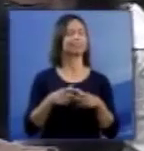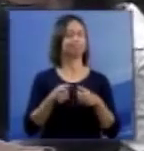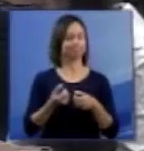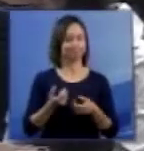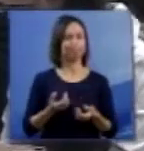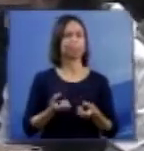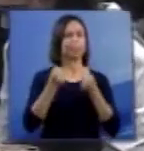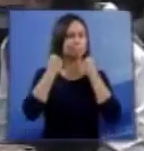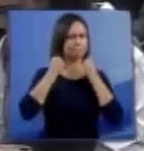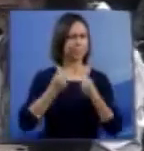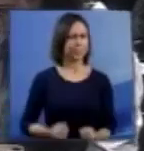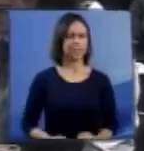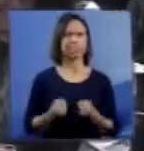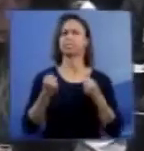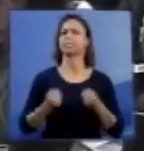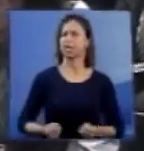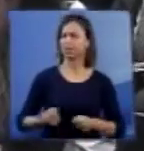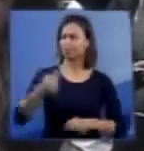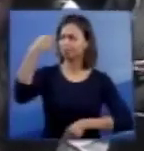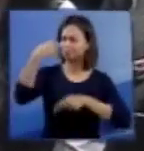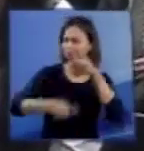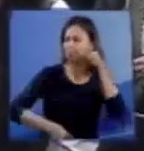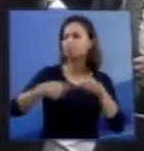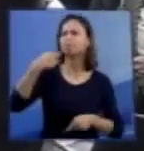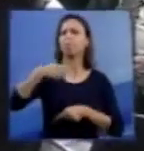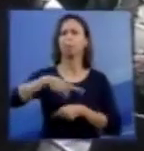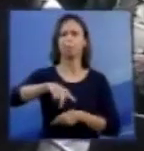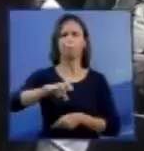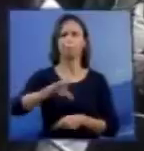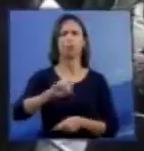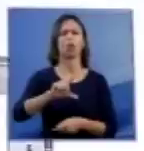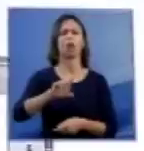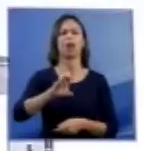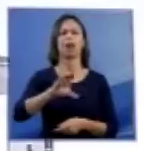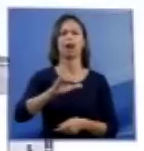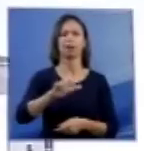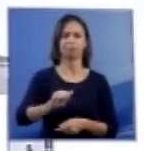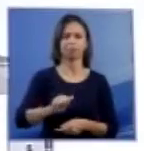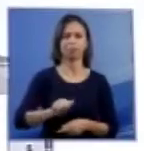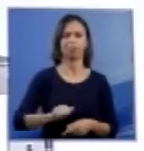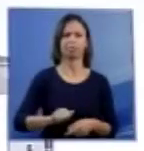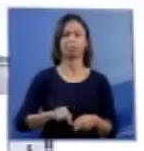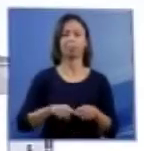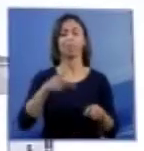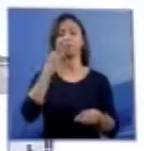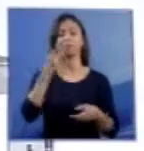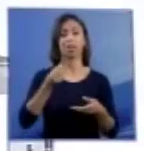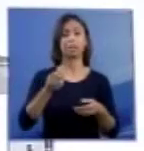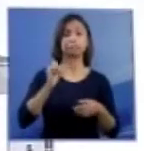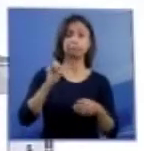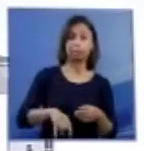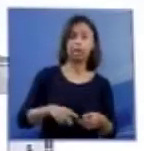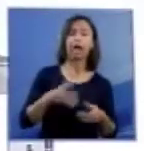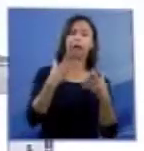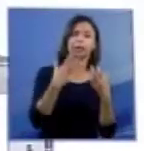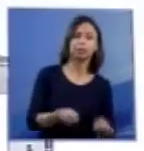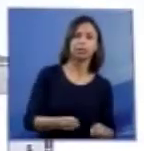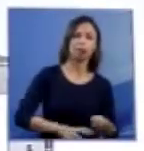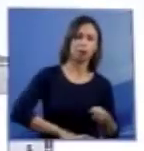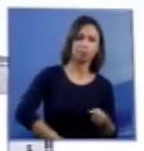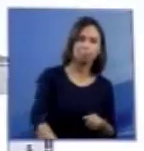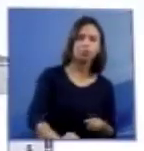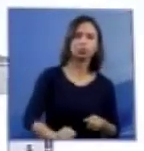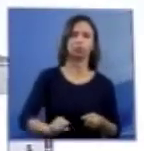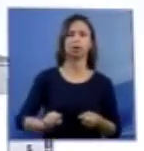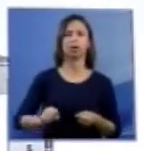interrupção de gravidez em caso de feto portador de anencefalia reacende a discussão acerca desse